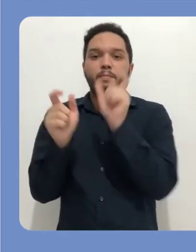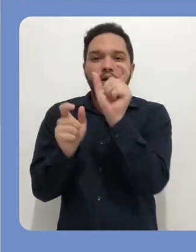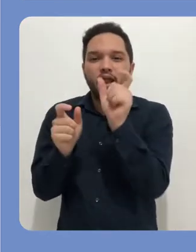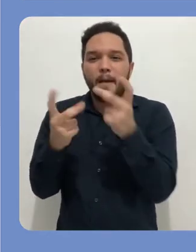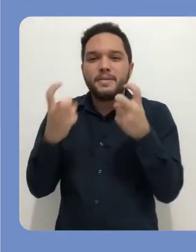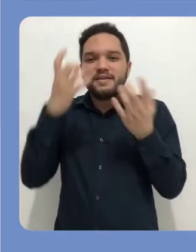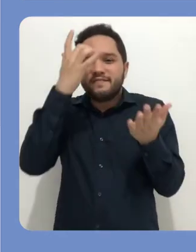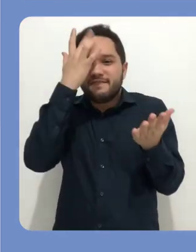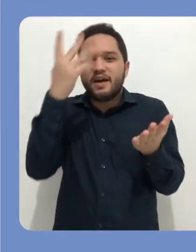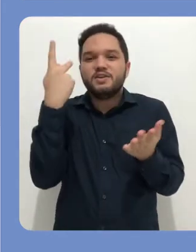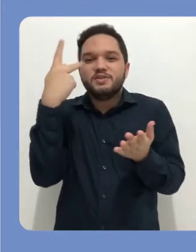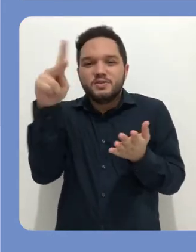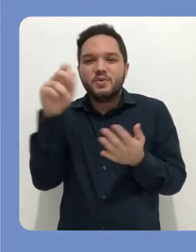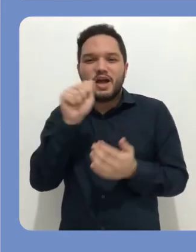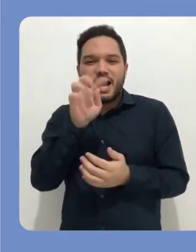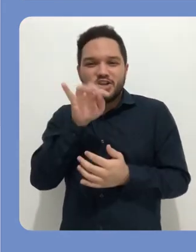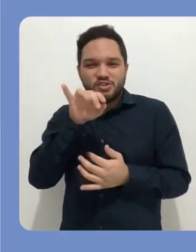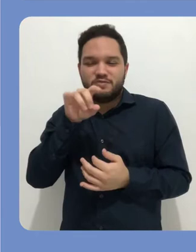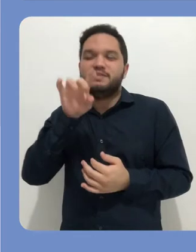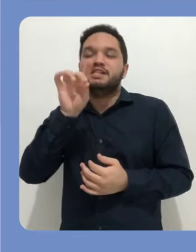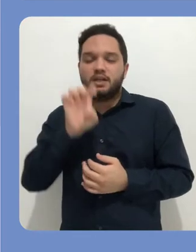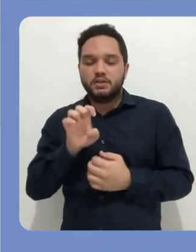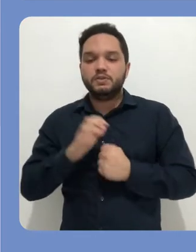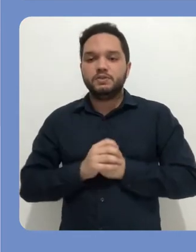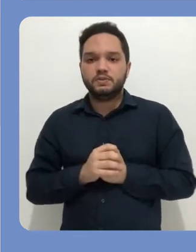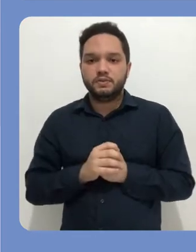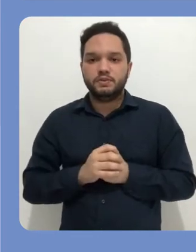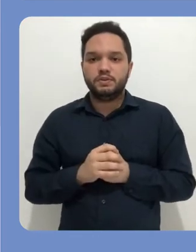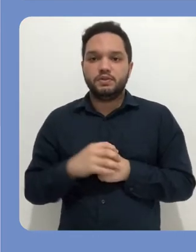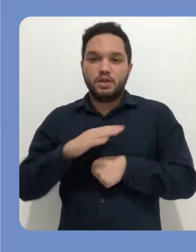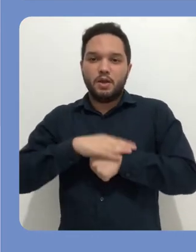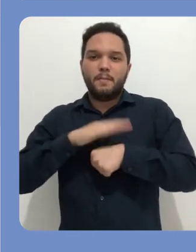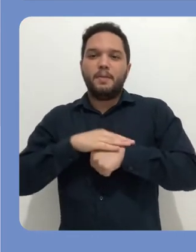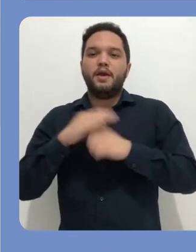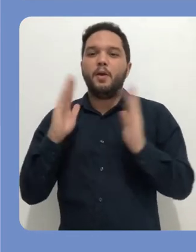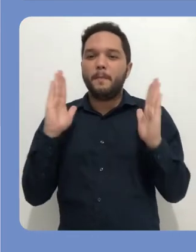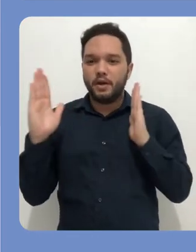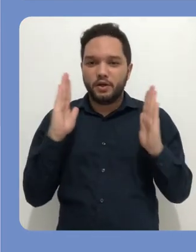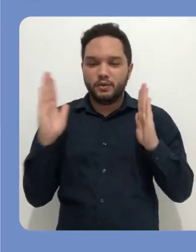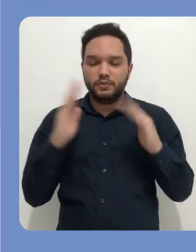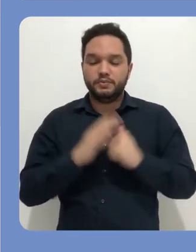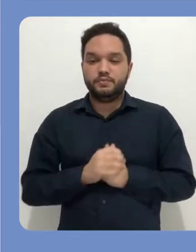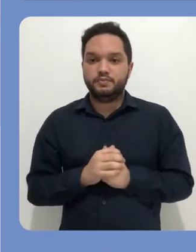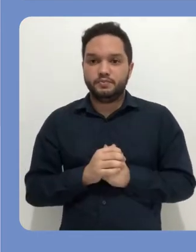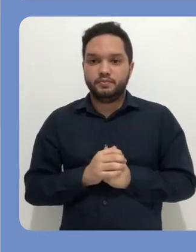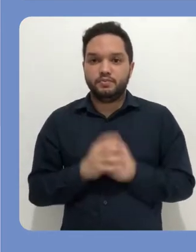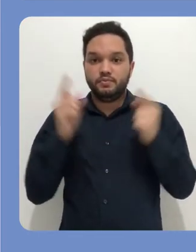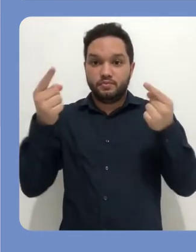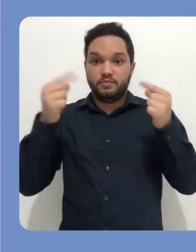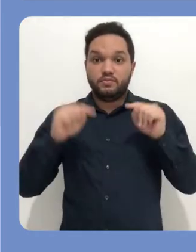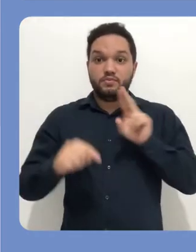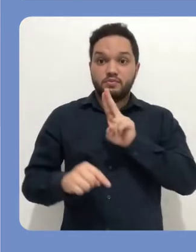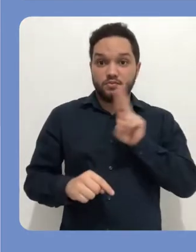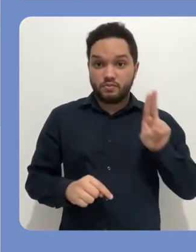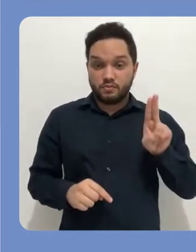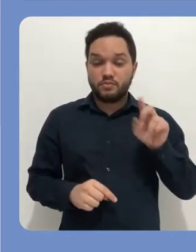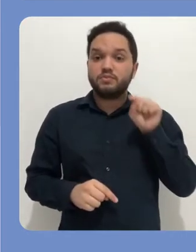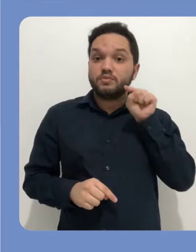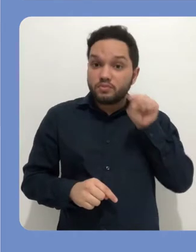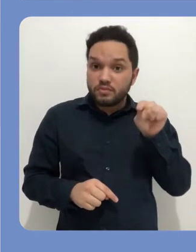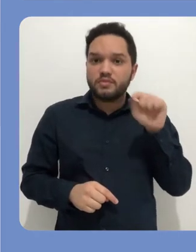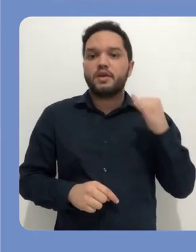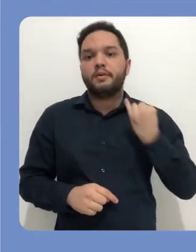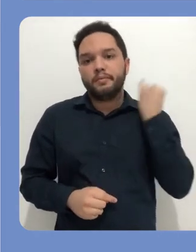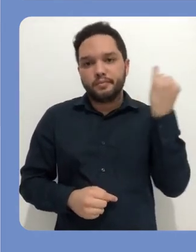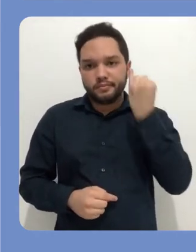coloque algumas palavras que identifiquem a sua atividade e também o período e tipo de certificado a que se refere. O campo